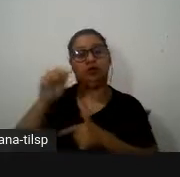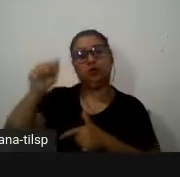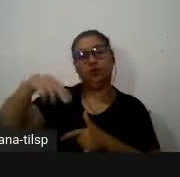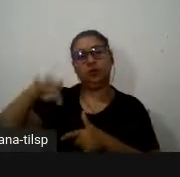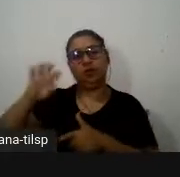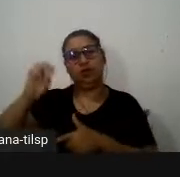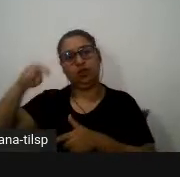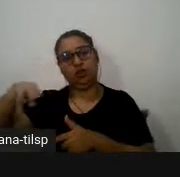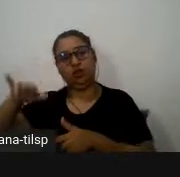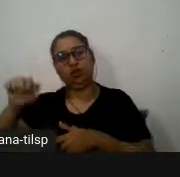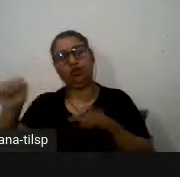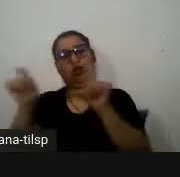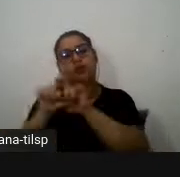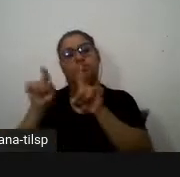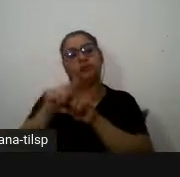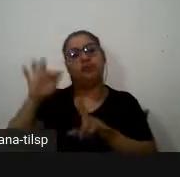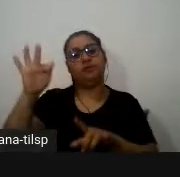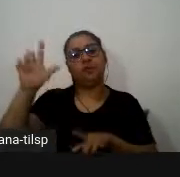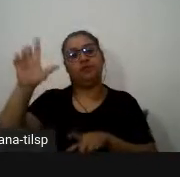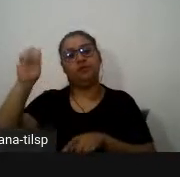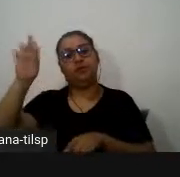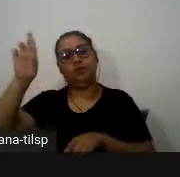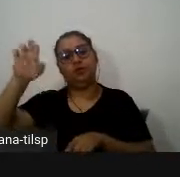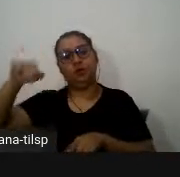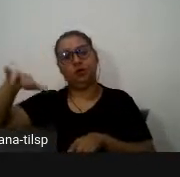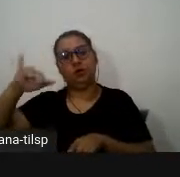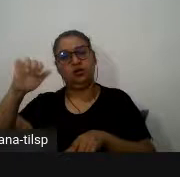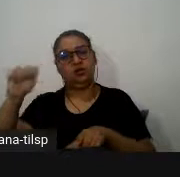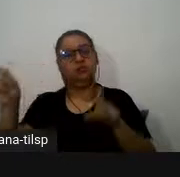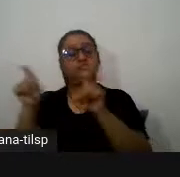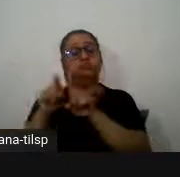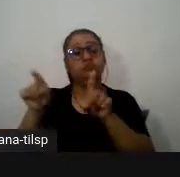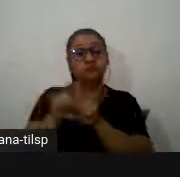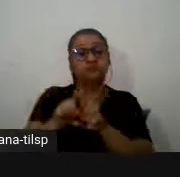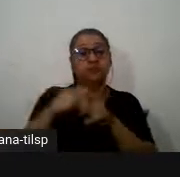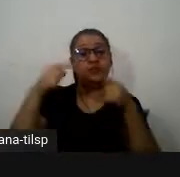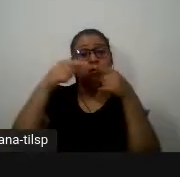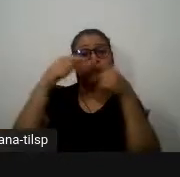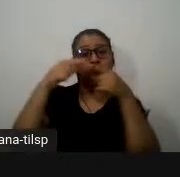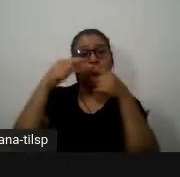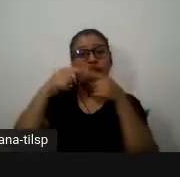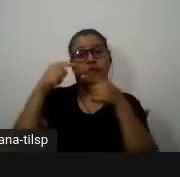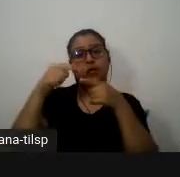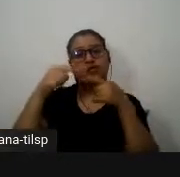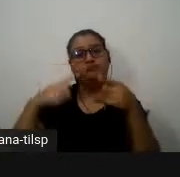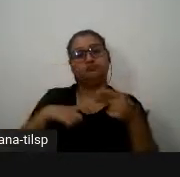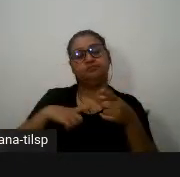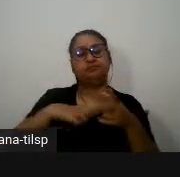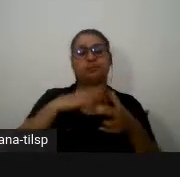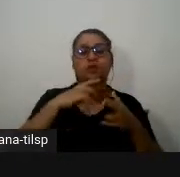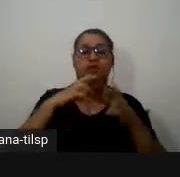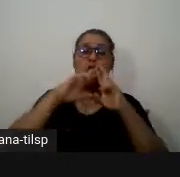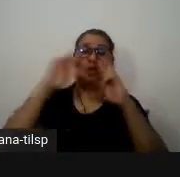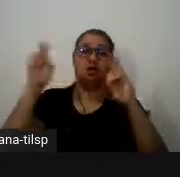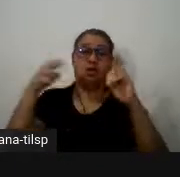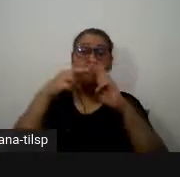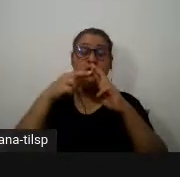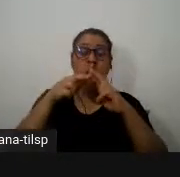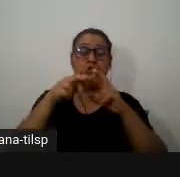Florencia também por mim que é aqui uma primeira parte da relação que se estabelece entre atividade de linguagem